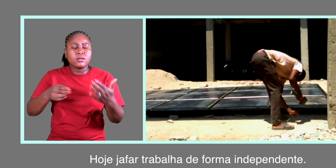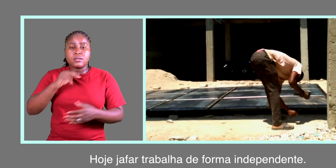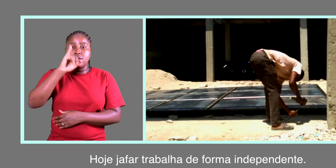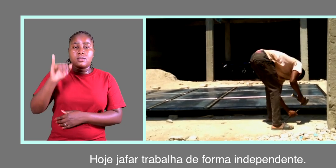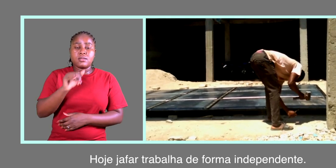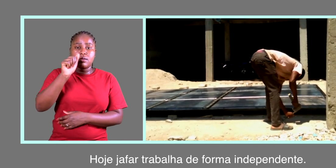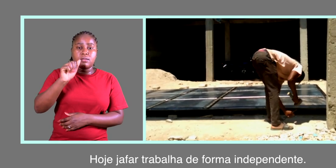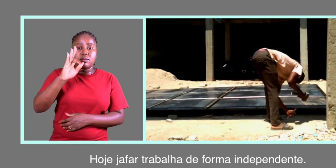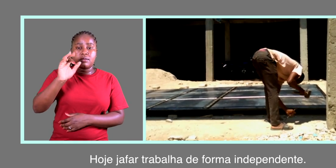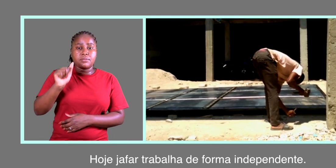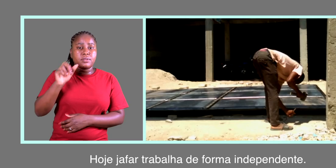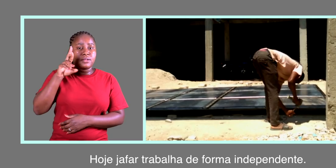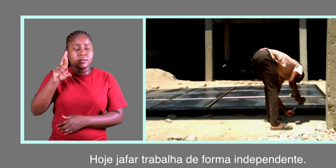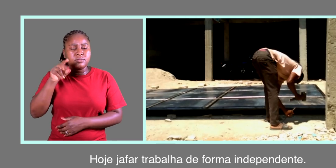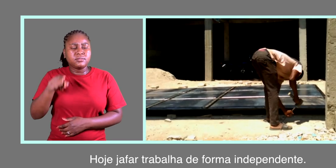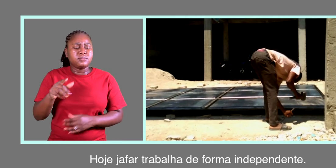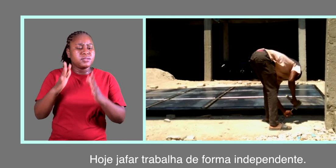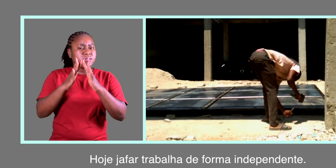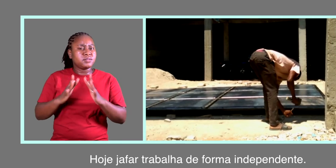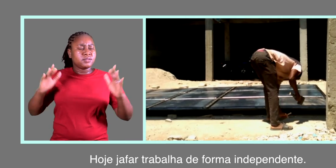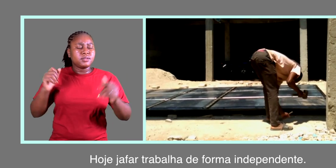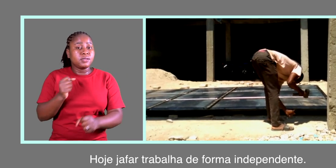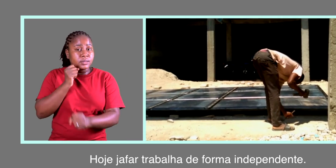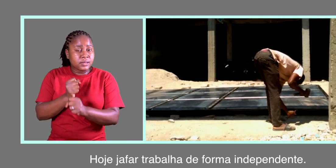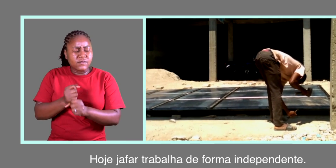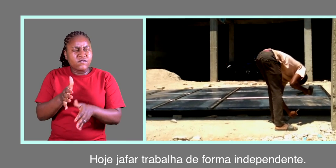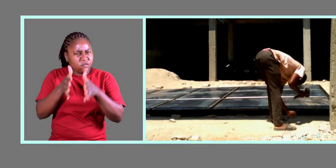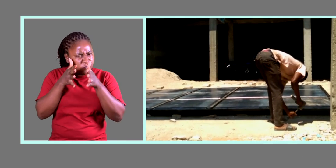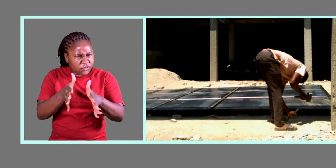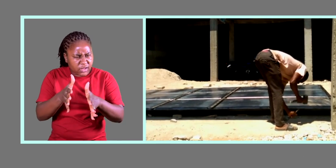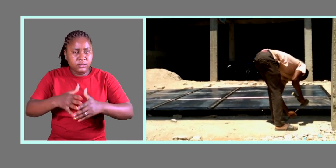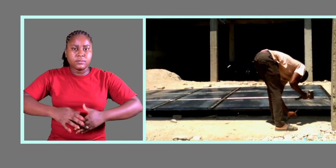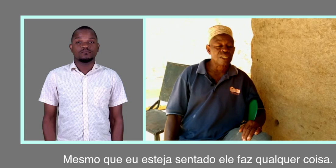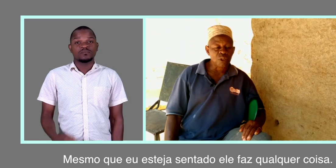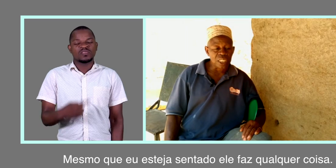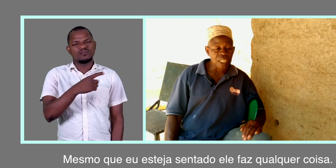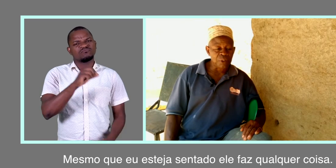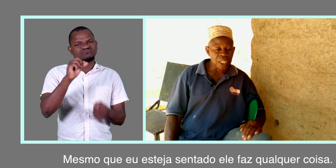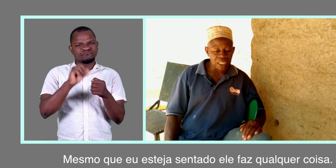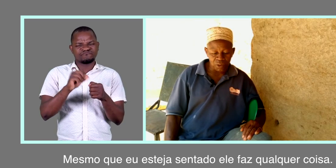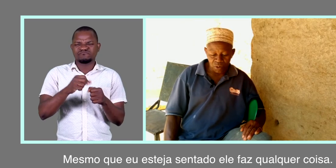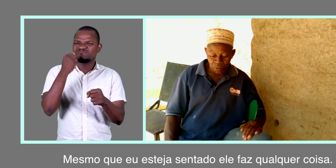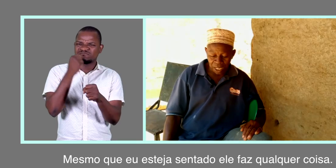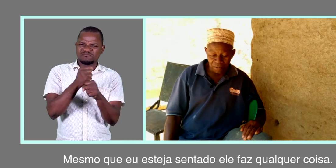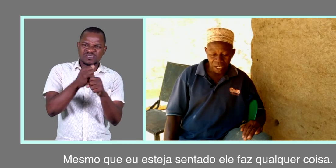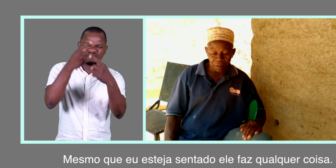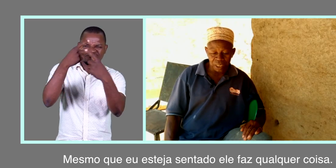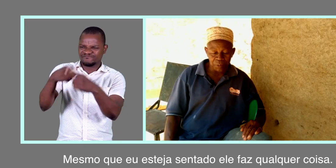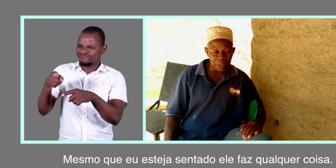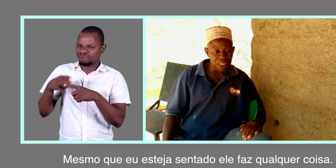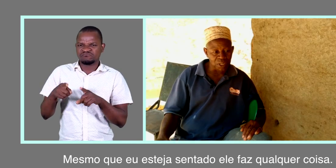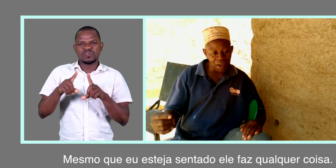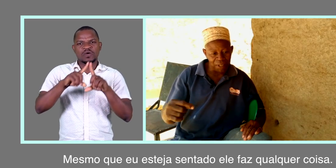Hoje, Jafar trabalha de forma independente. Mesmo que eu esteja sentado,